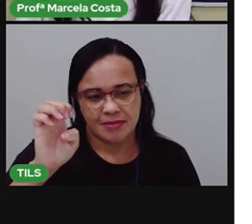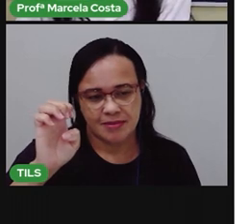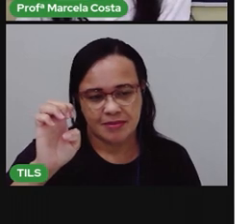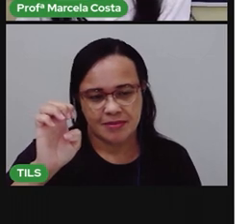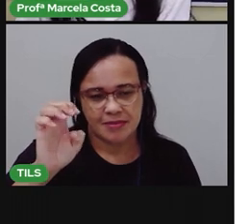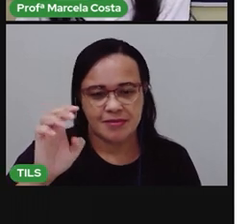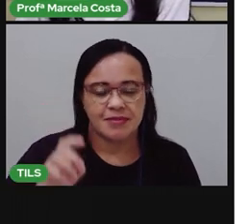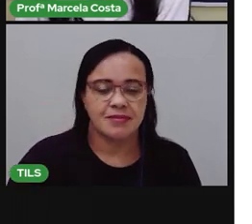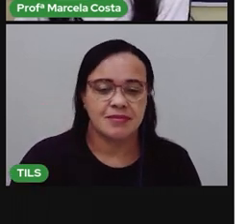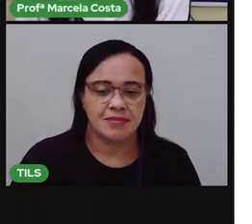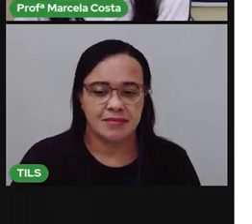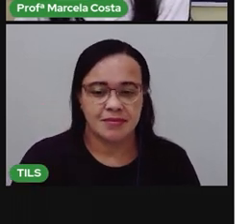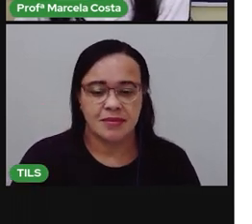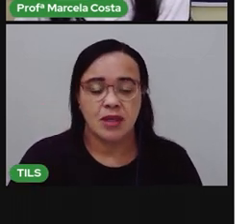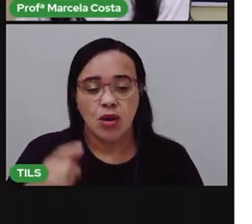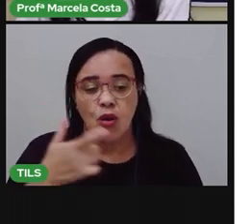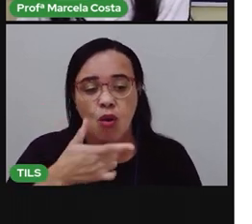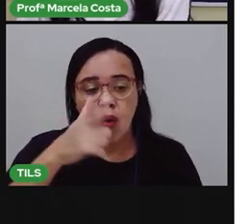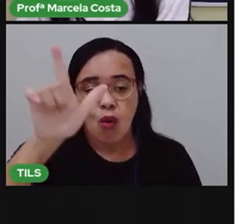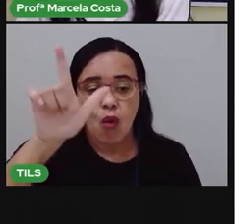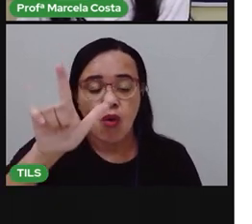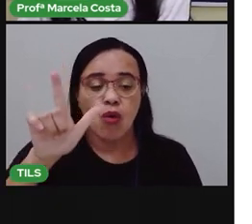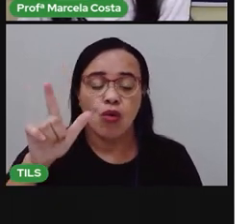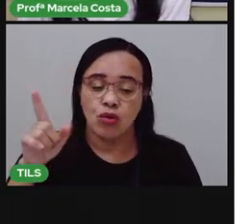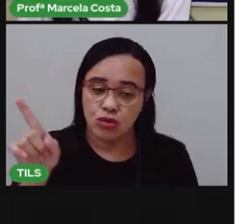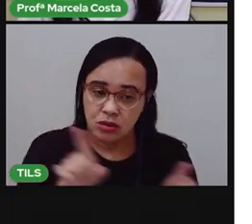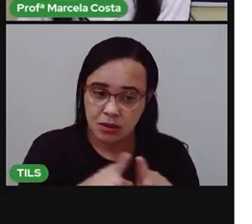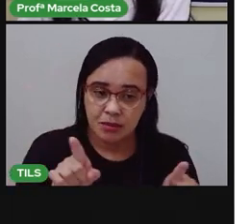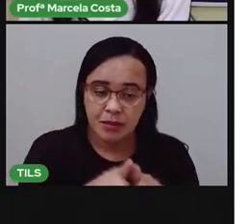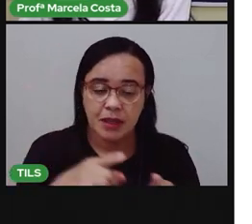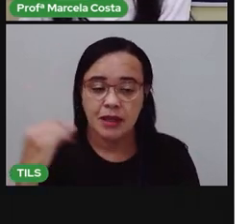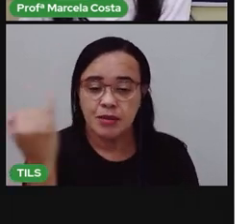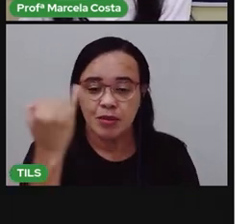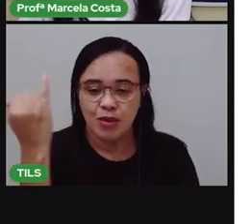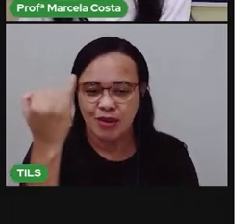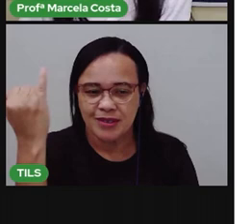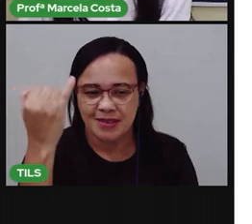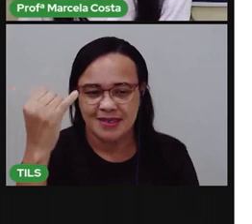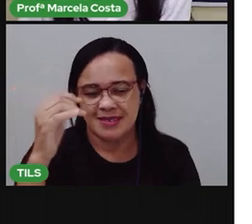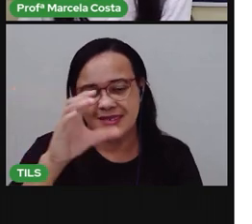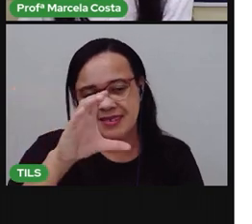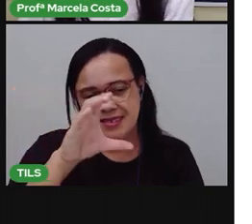Outro produto de higiene. Creme dental.